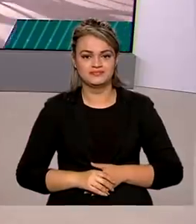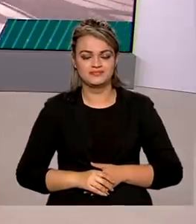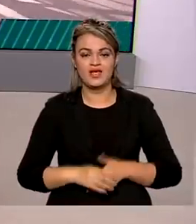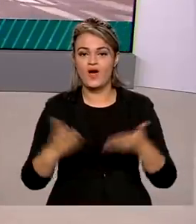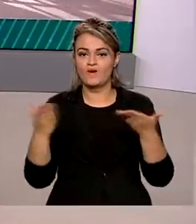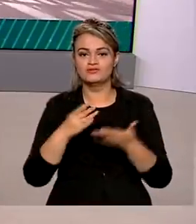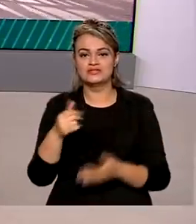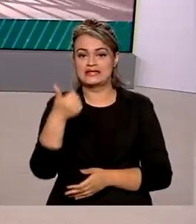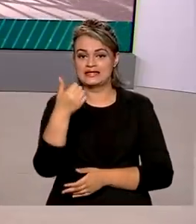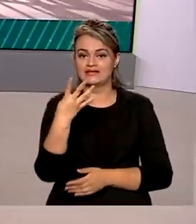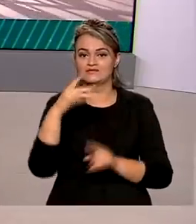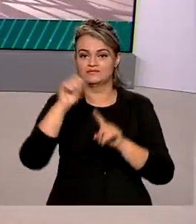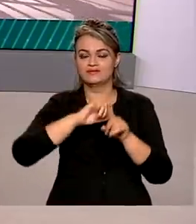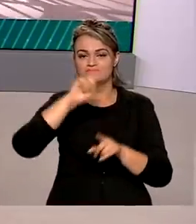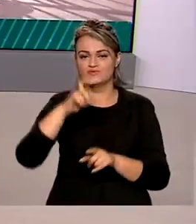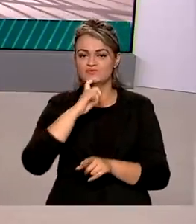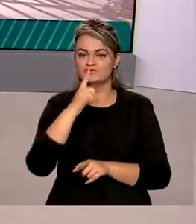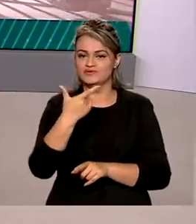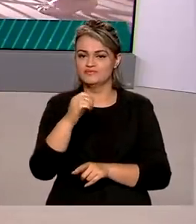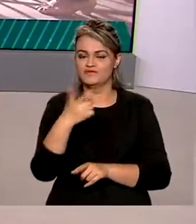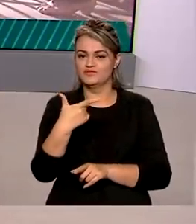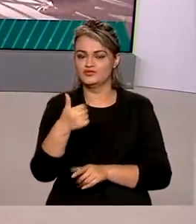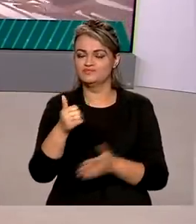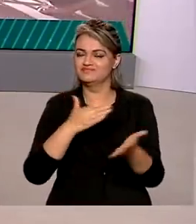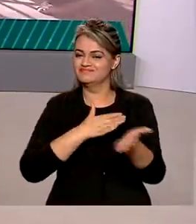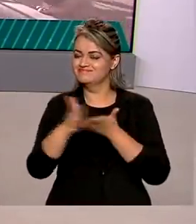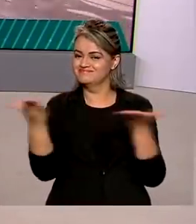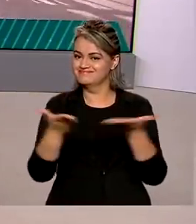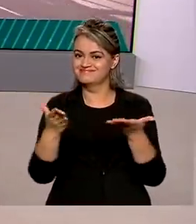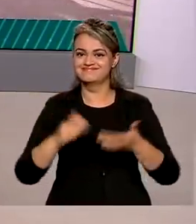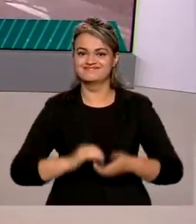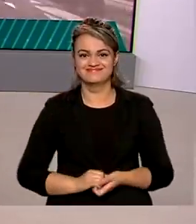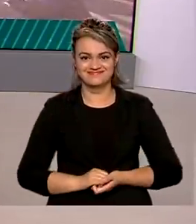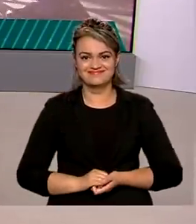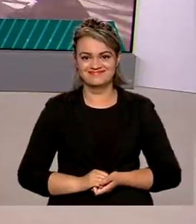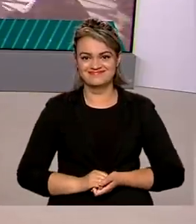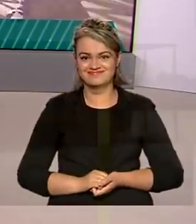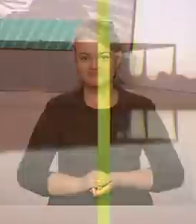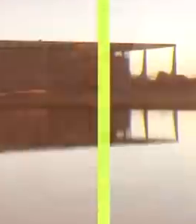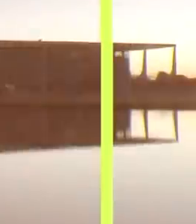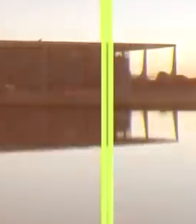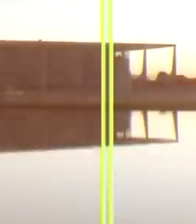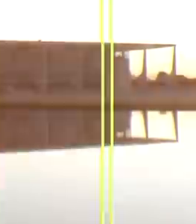Hoje, 14 de julho de 2021, o Brasil em Dia está começando.